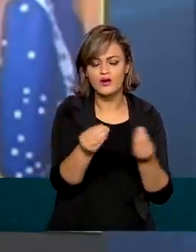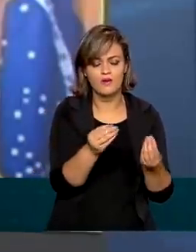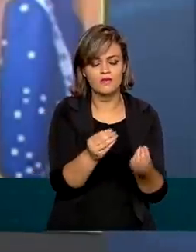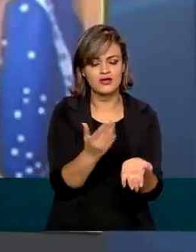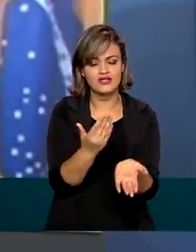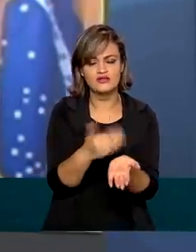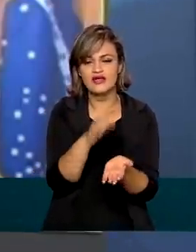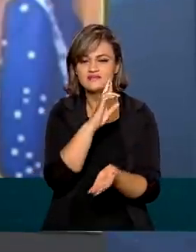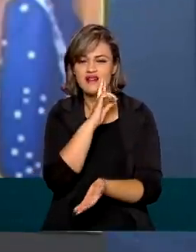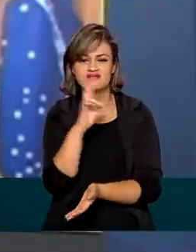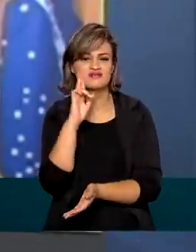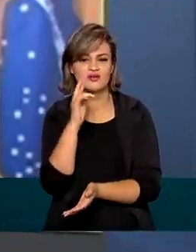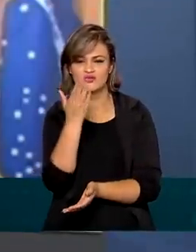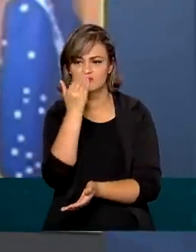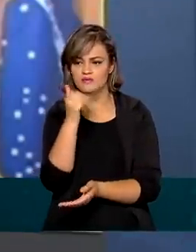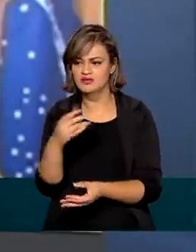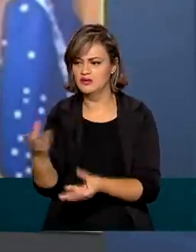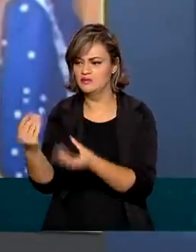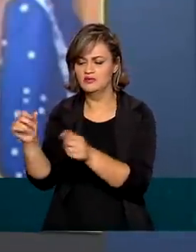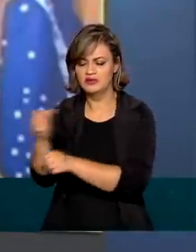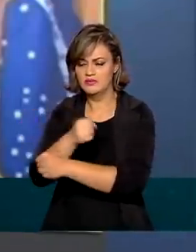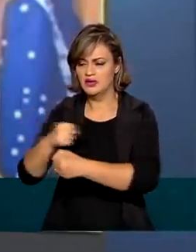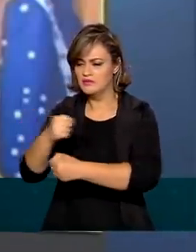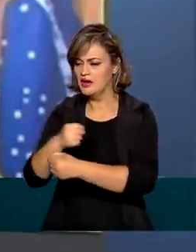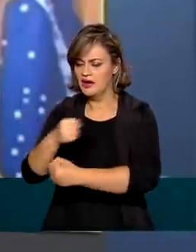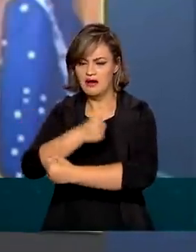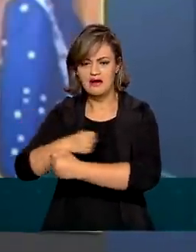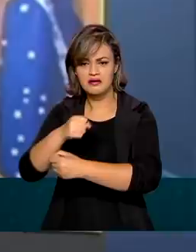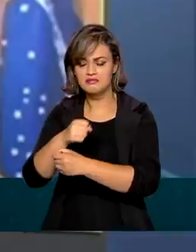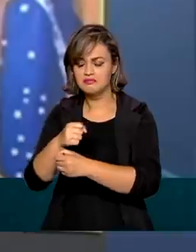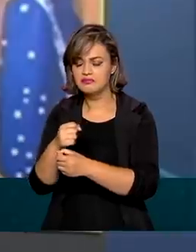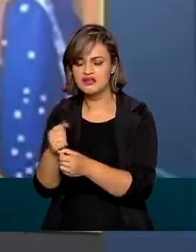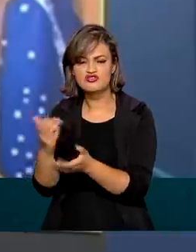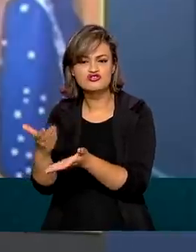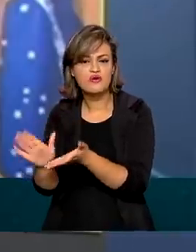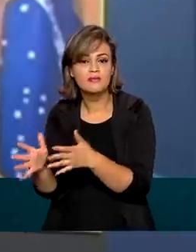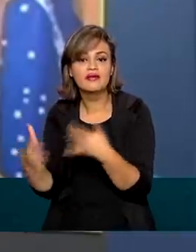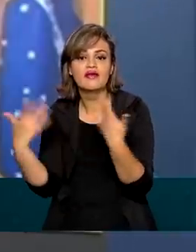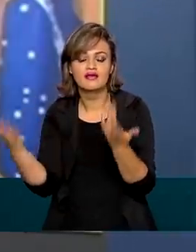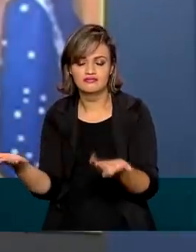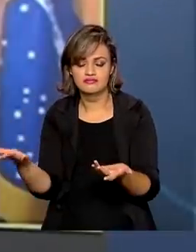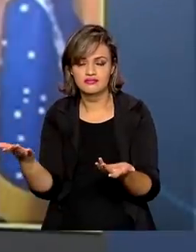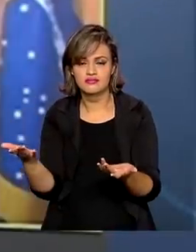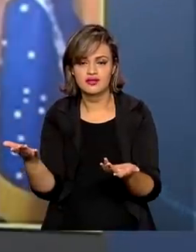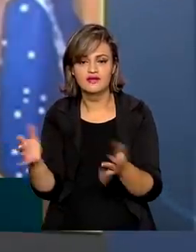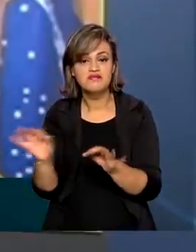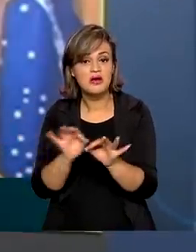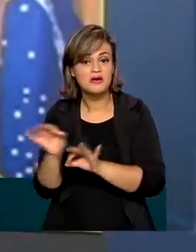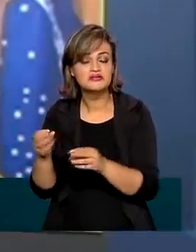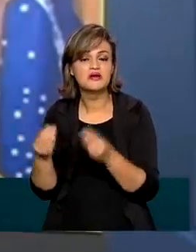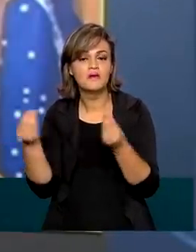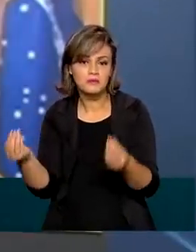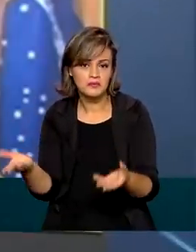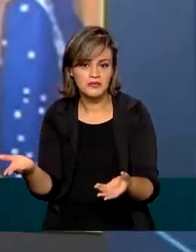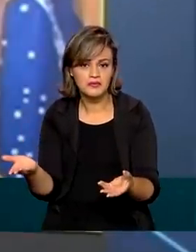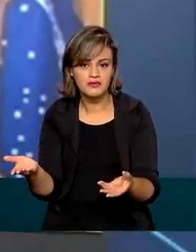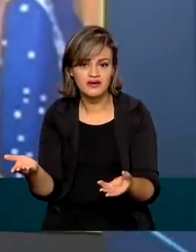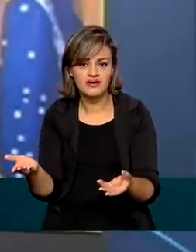que estão nos restaurantes, no dia a dia, e esse encadeamento com as políticas de assistência sociais tem que ser feito, quer dizer,